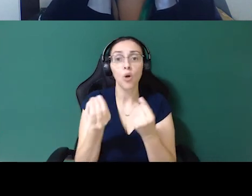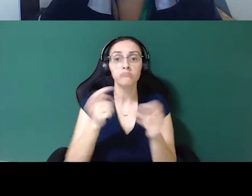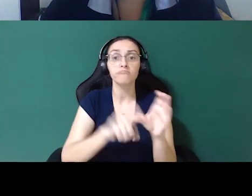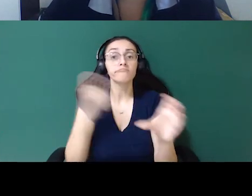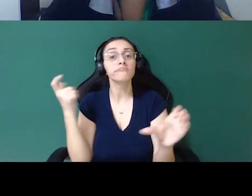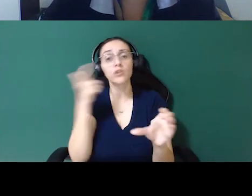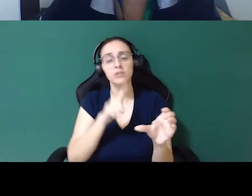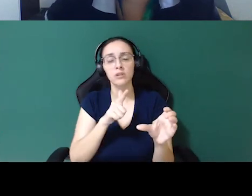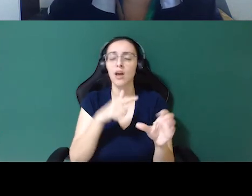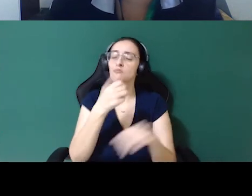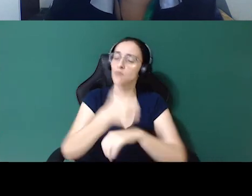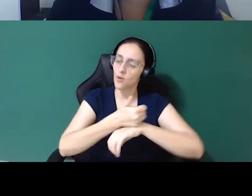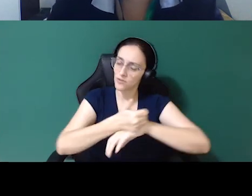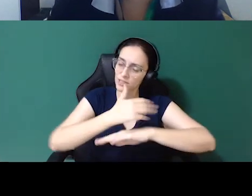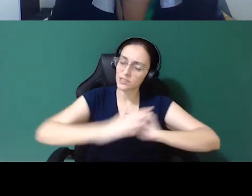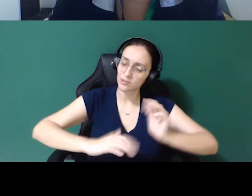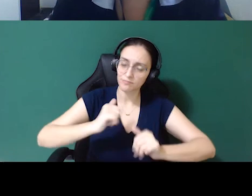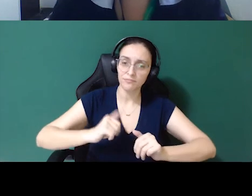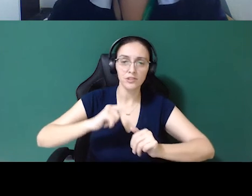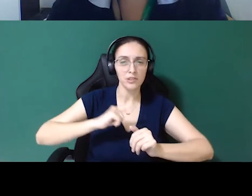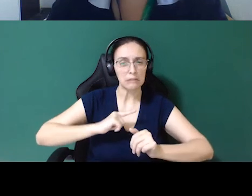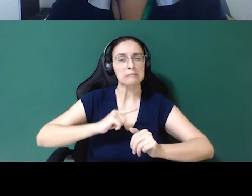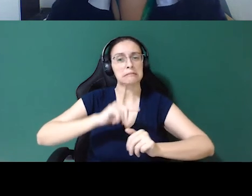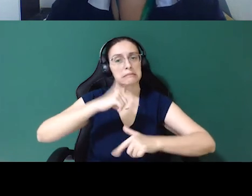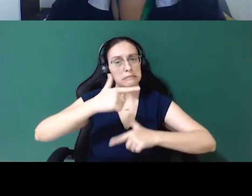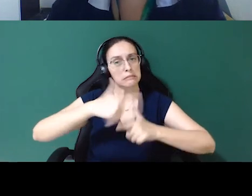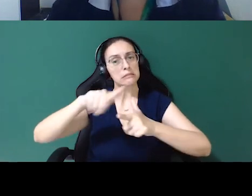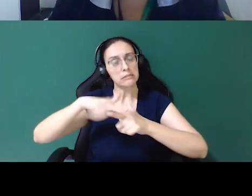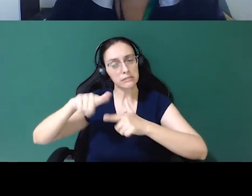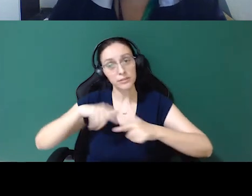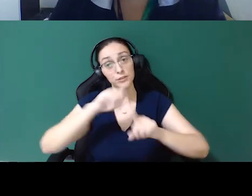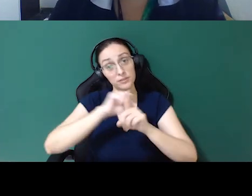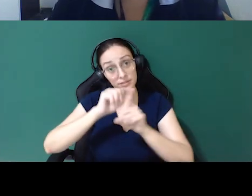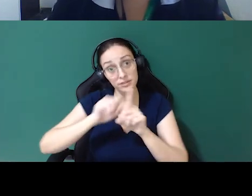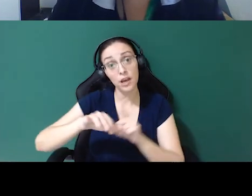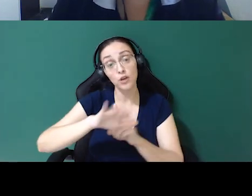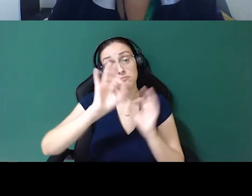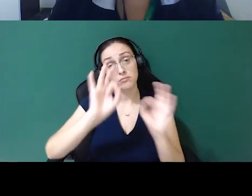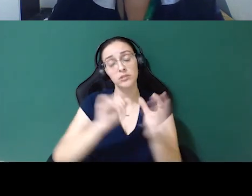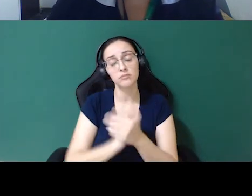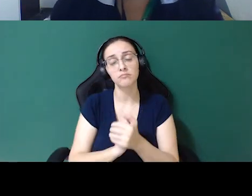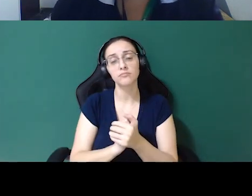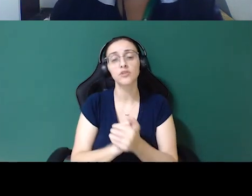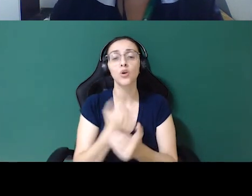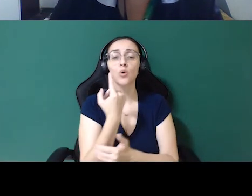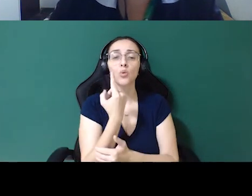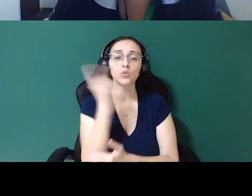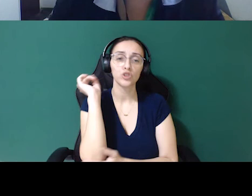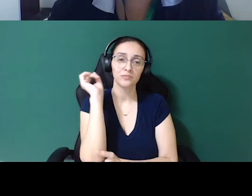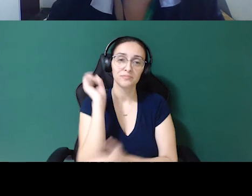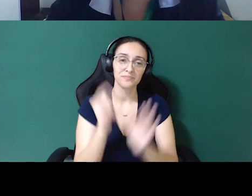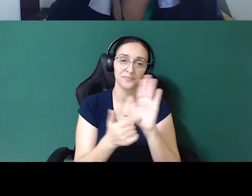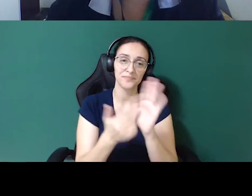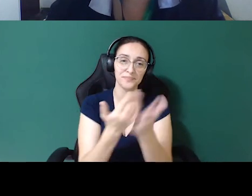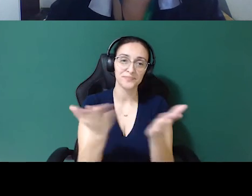e isso gera diversas problemáticas sociais mesmo. E, por último, eu trouxe